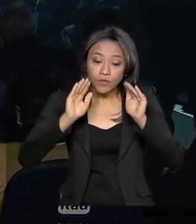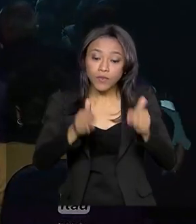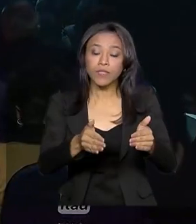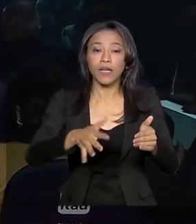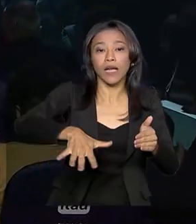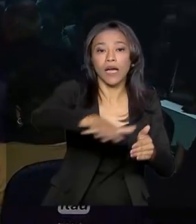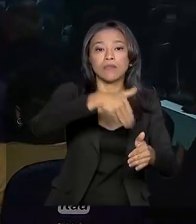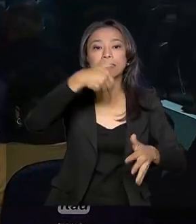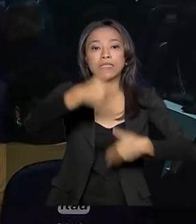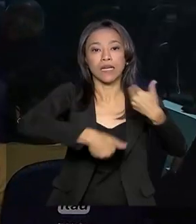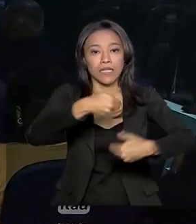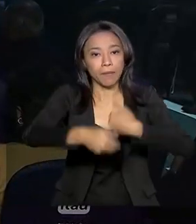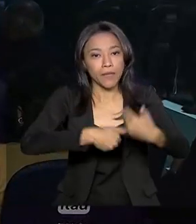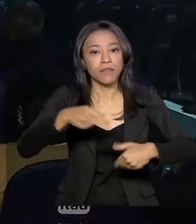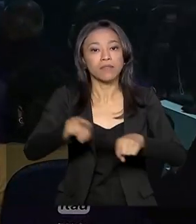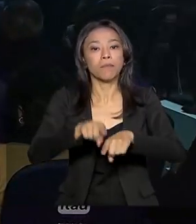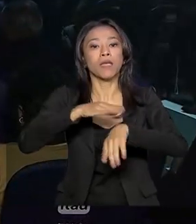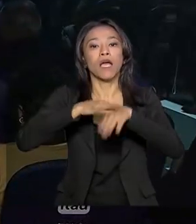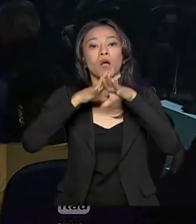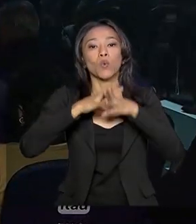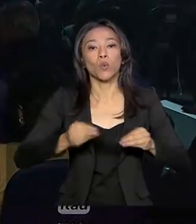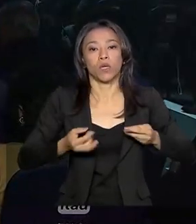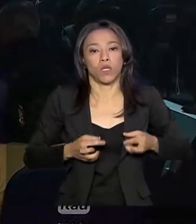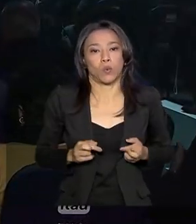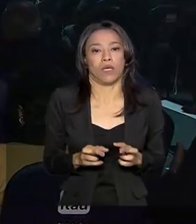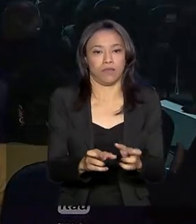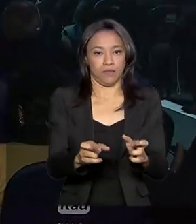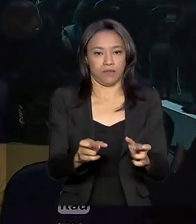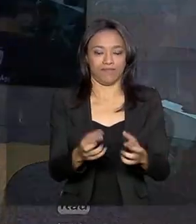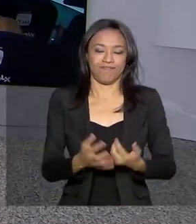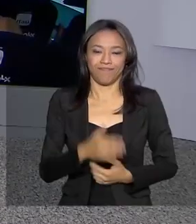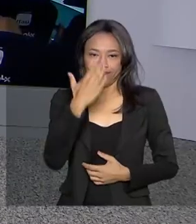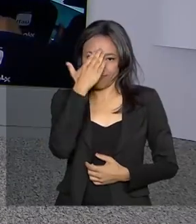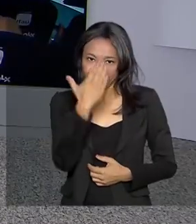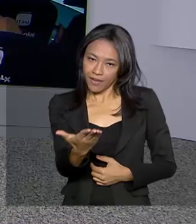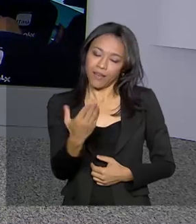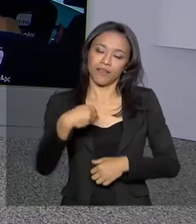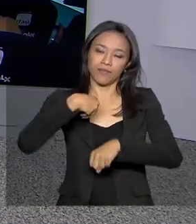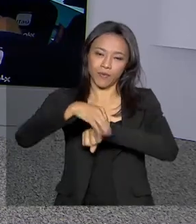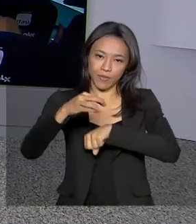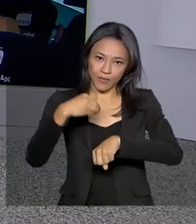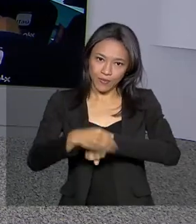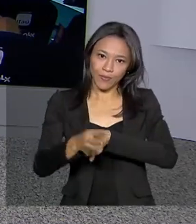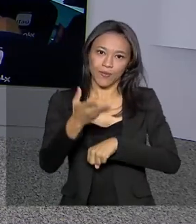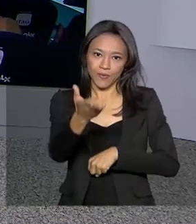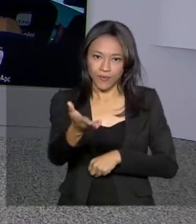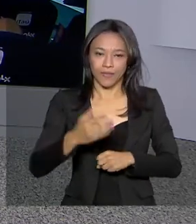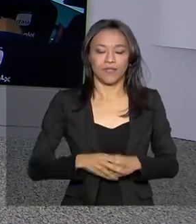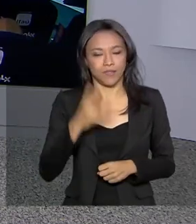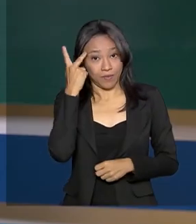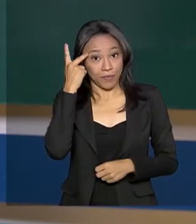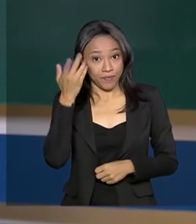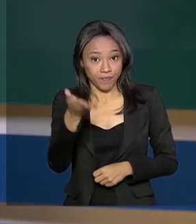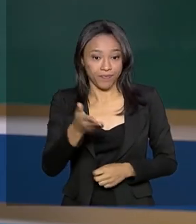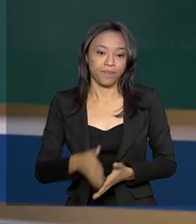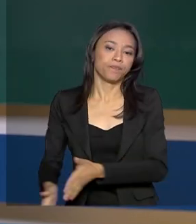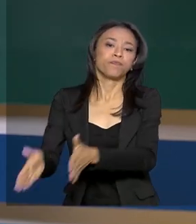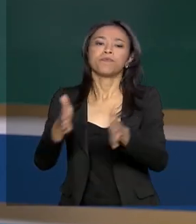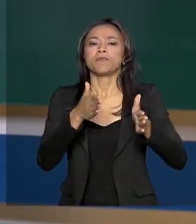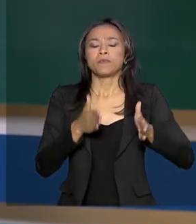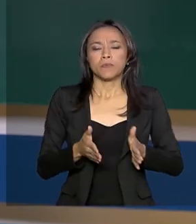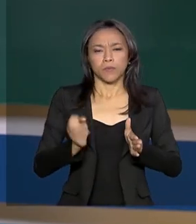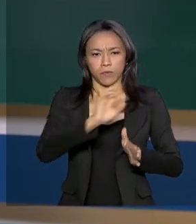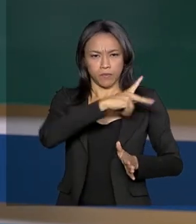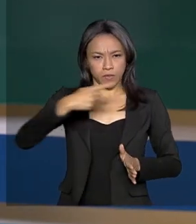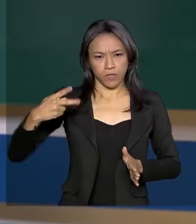o tratamento e a cura do câncer. Renata. Obrigada, Ricardo, pelas suas informações ao vivo, direto de São Paulo. E olha, o